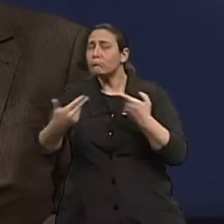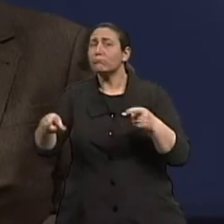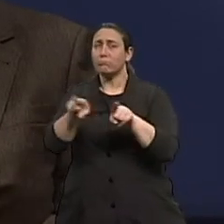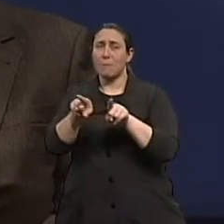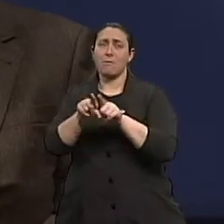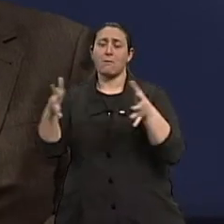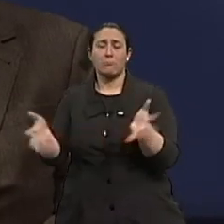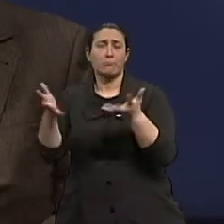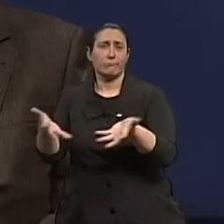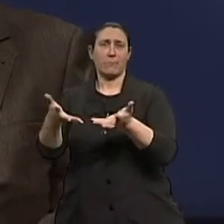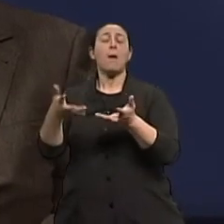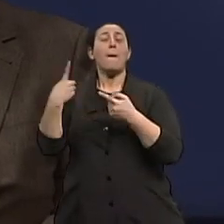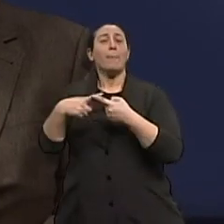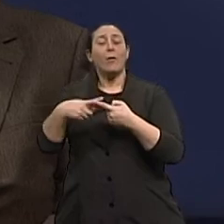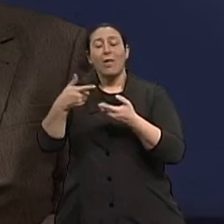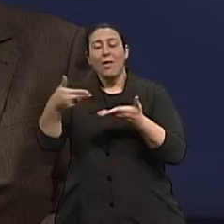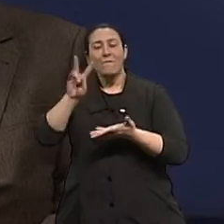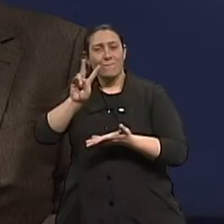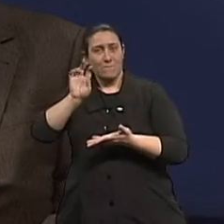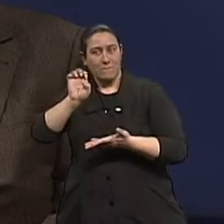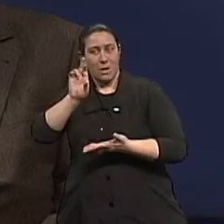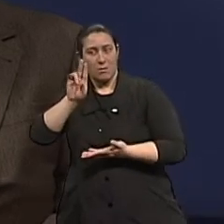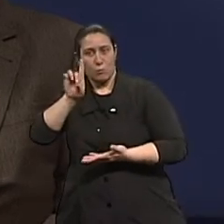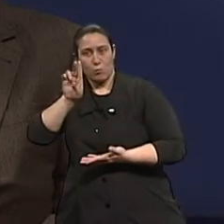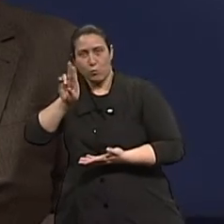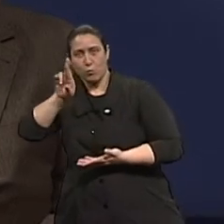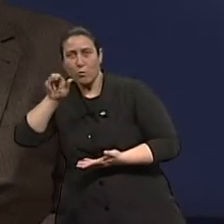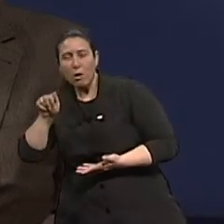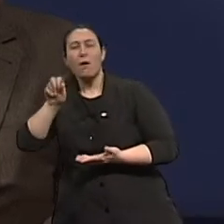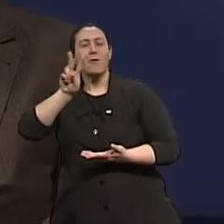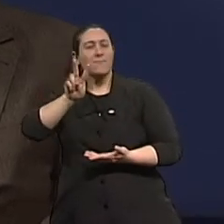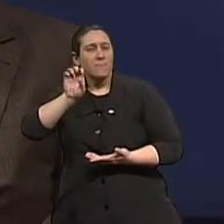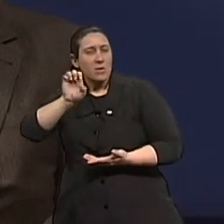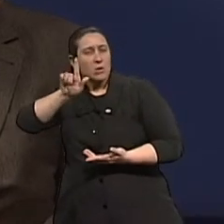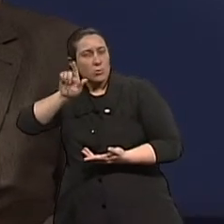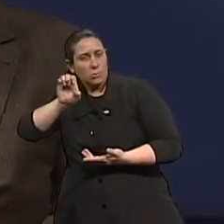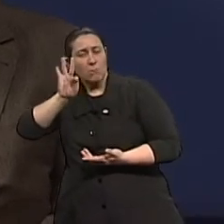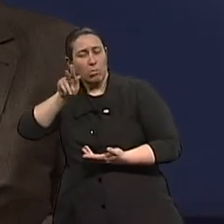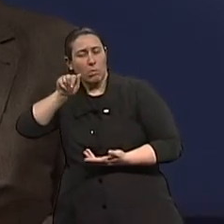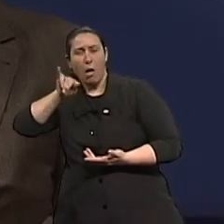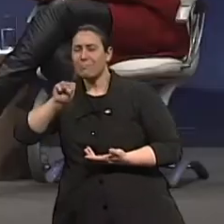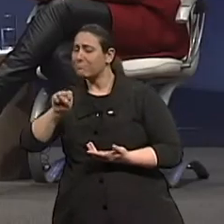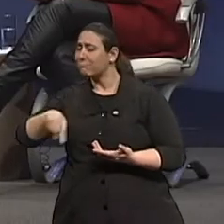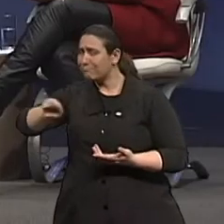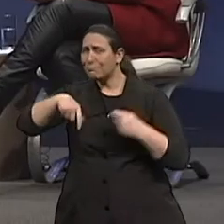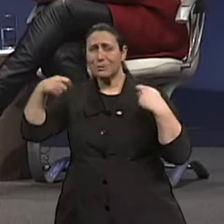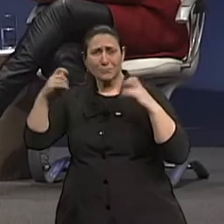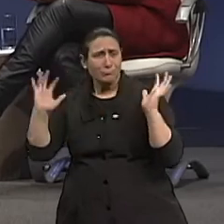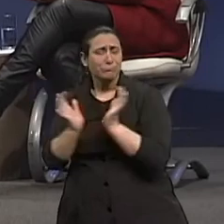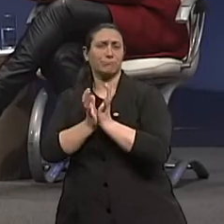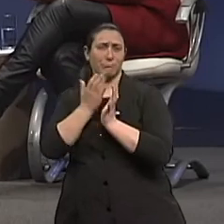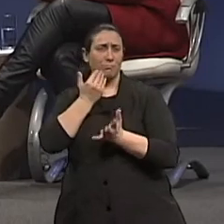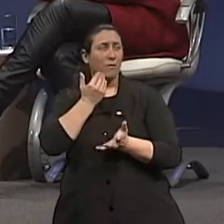como transportadores para fora do nosso intestino dessas substâncias que podem nos fazer mal. Por isso que a gente já ouve, assim,